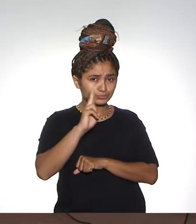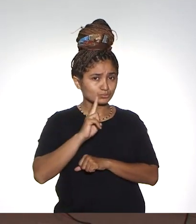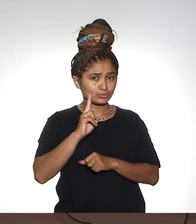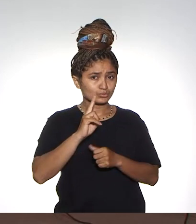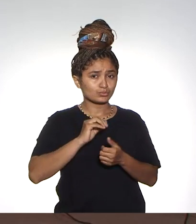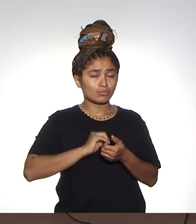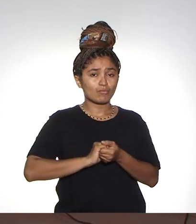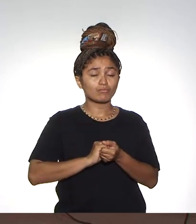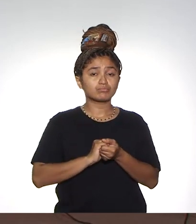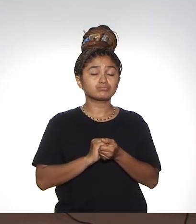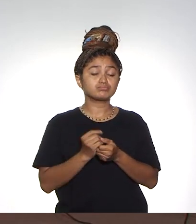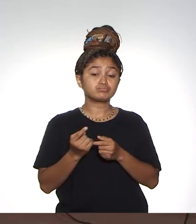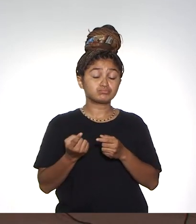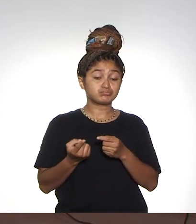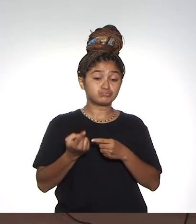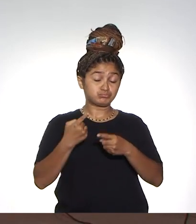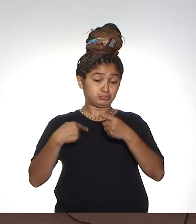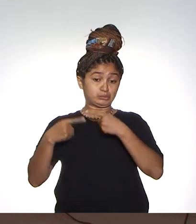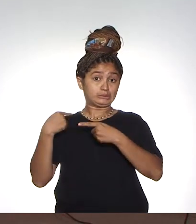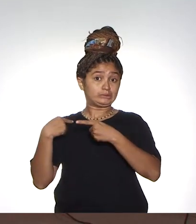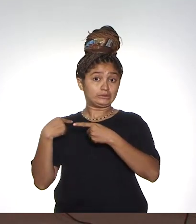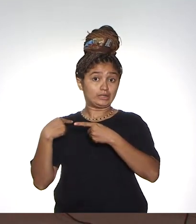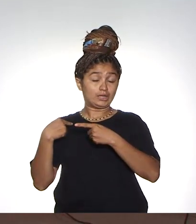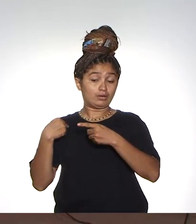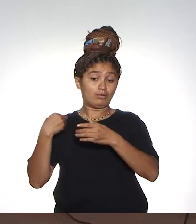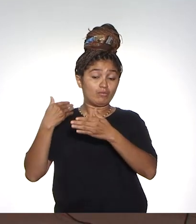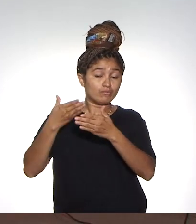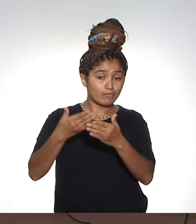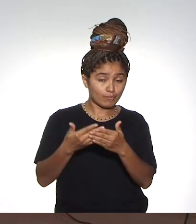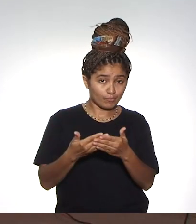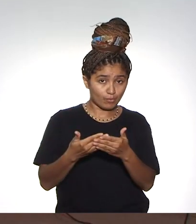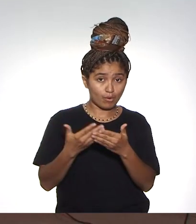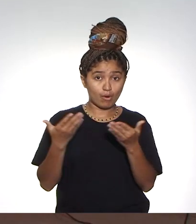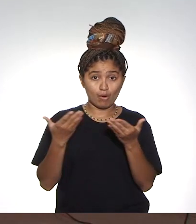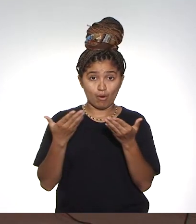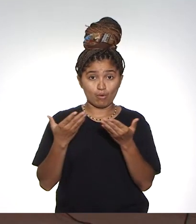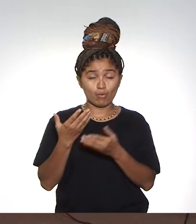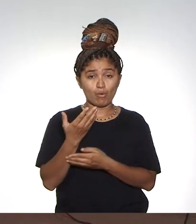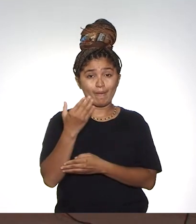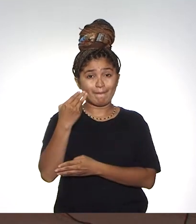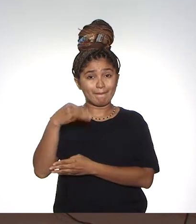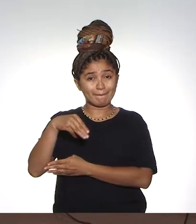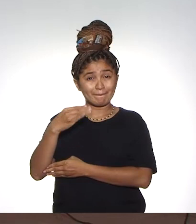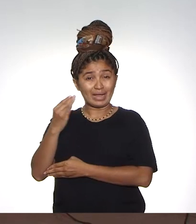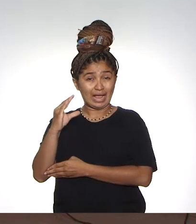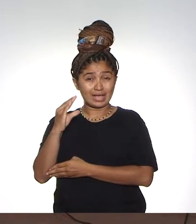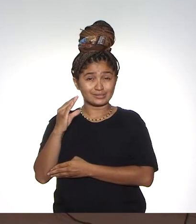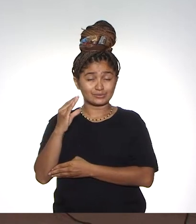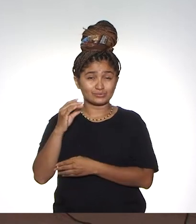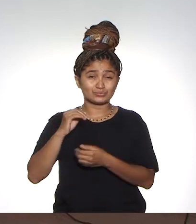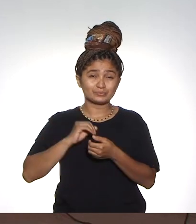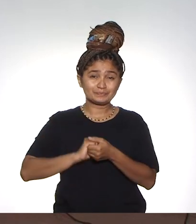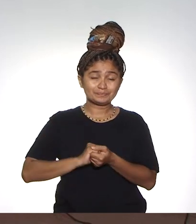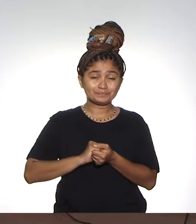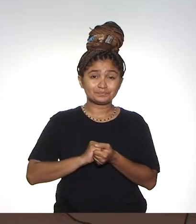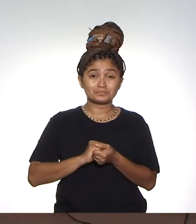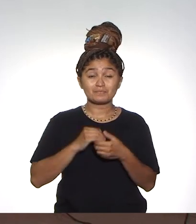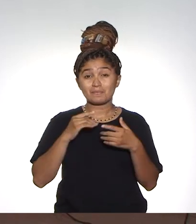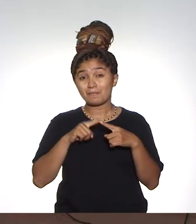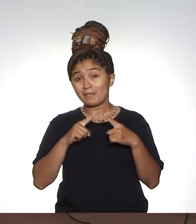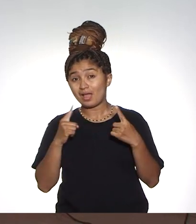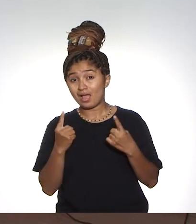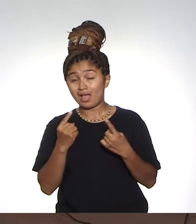universidades recuaram nessa decisão e retomaram essa possibilidade para março. Entretanto,